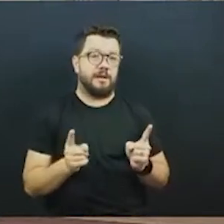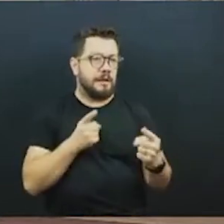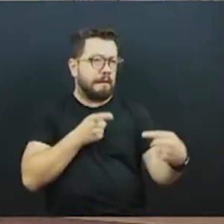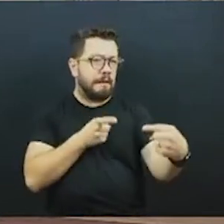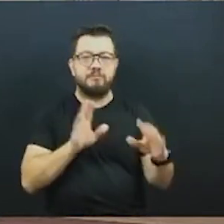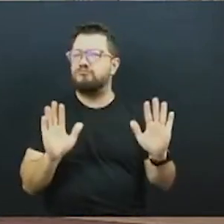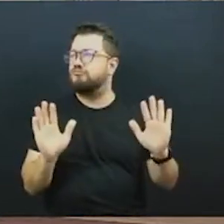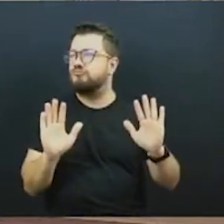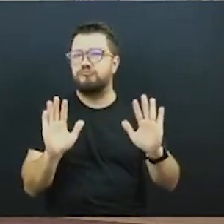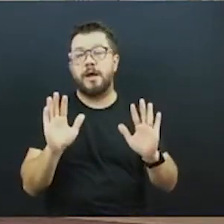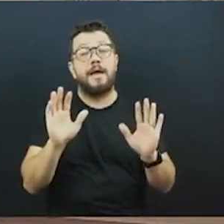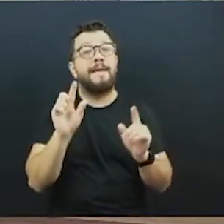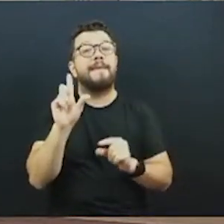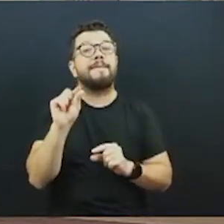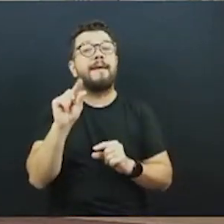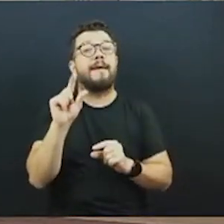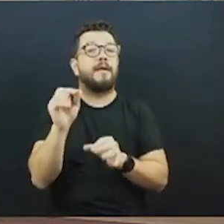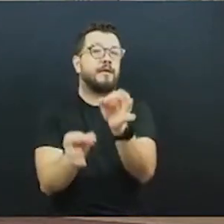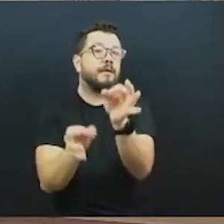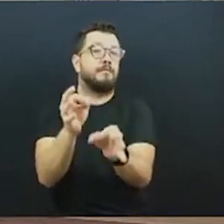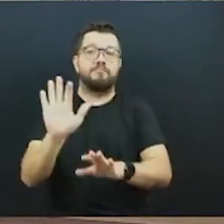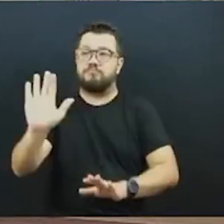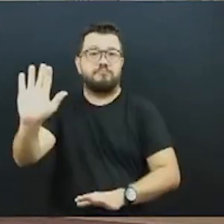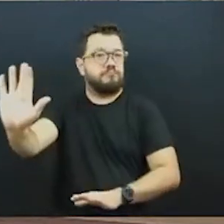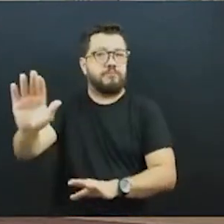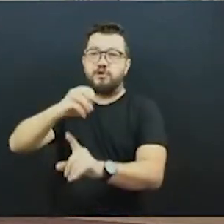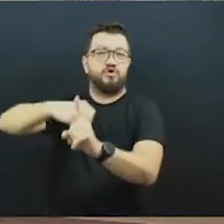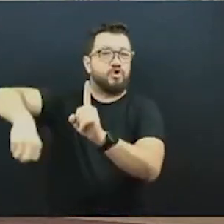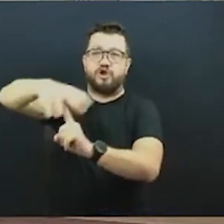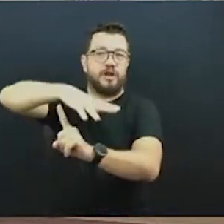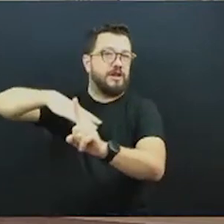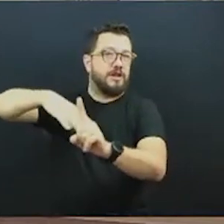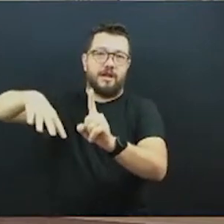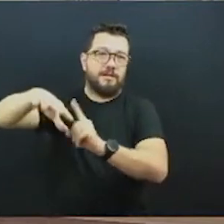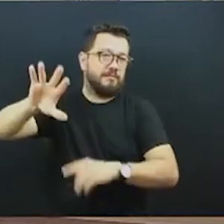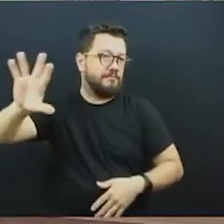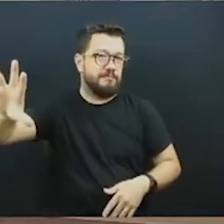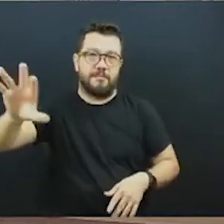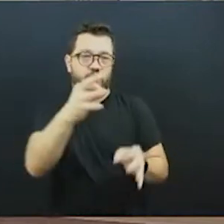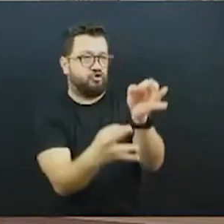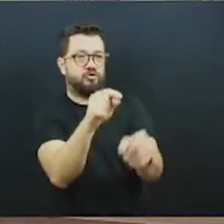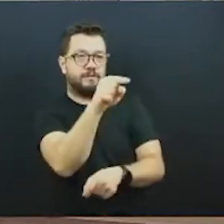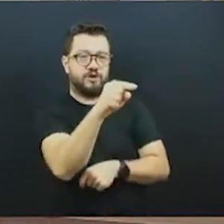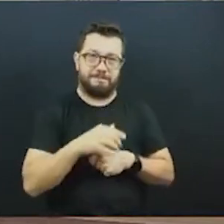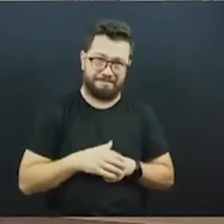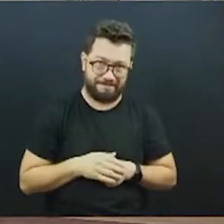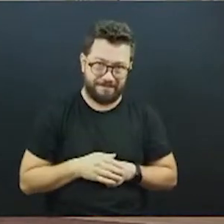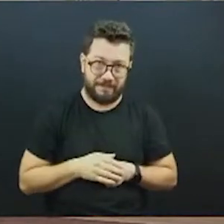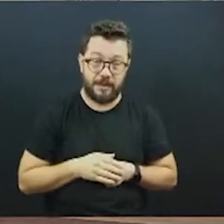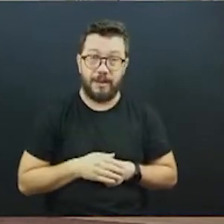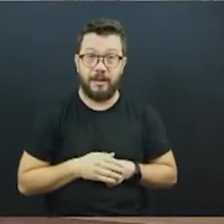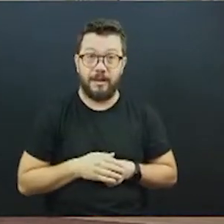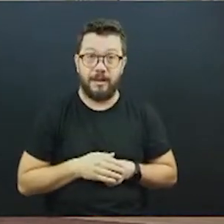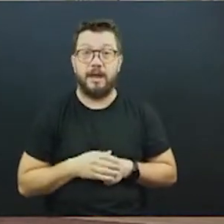julgá-lo não sou eu, é a população de Curitiba. Mas, enfim, eu quero dizer aqui que realmente não disse aqui